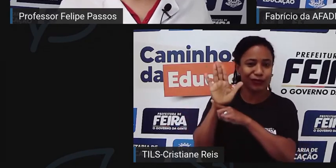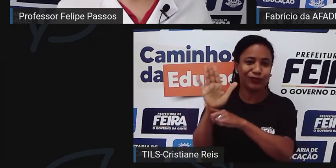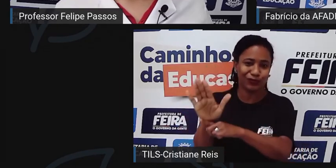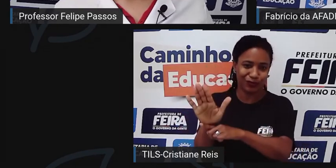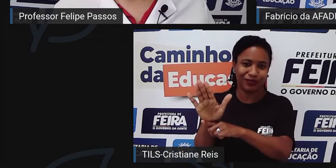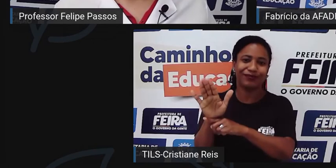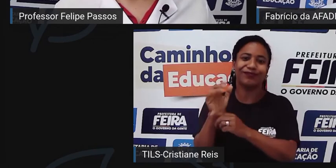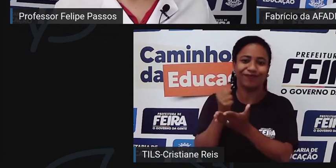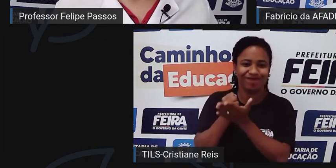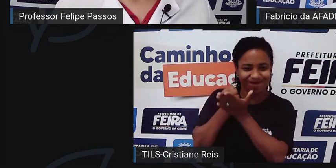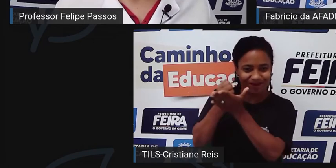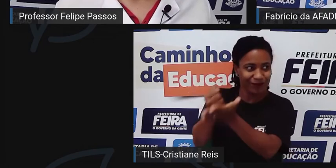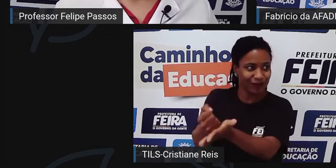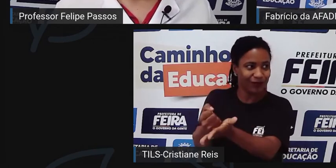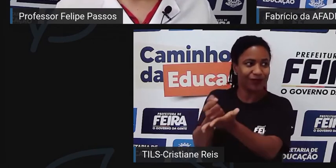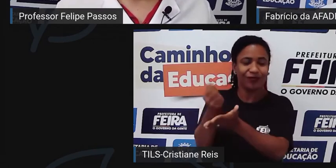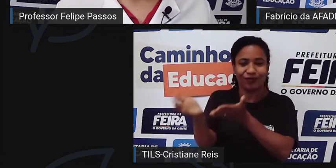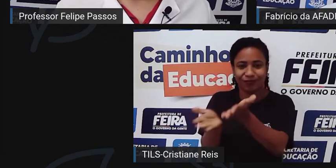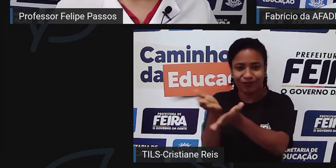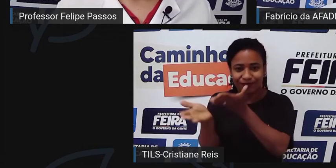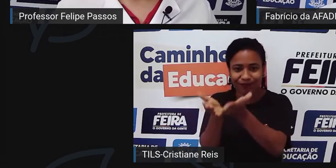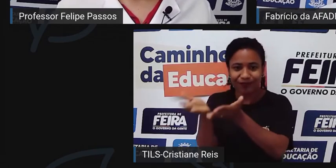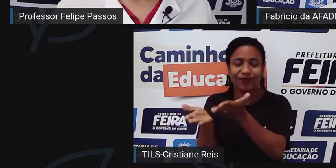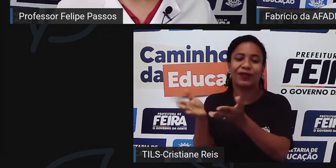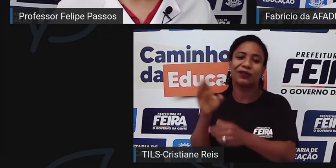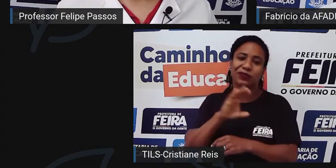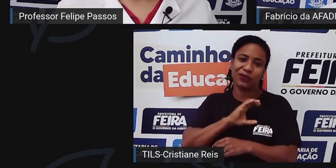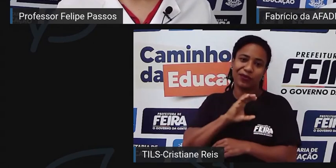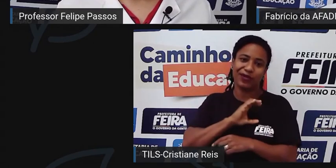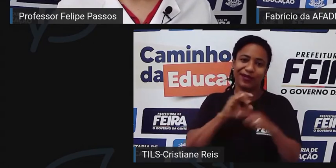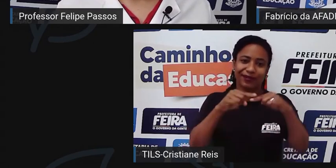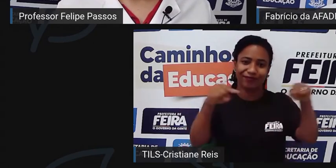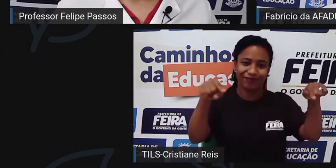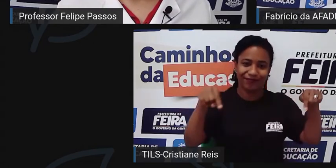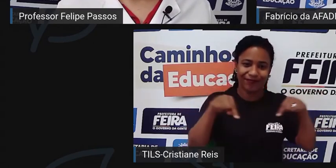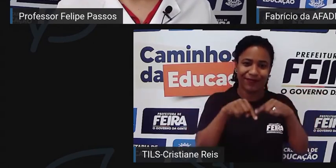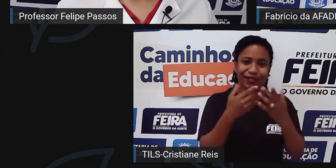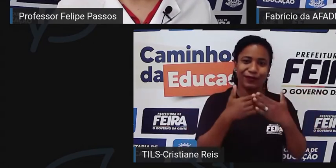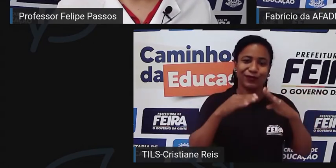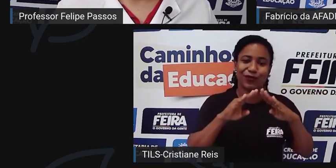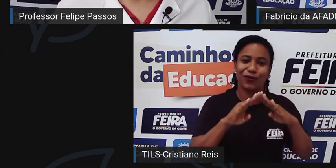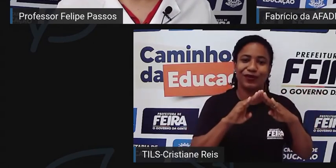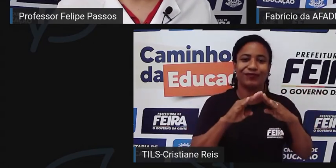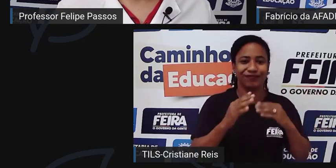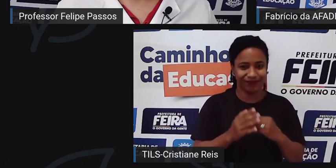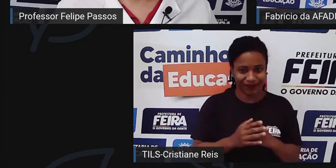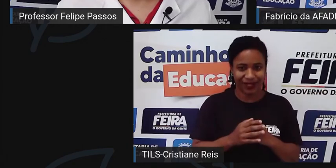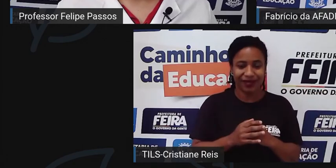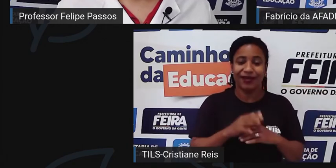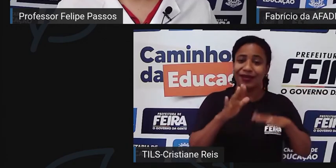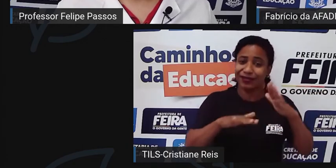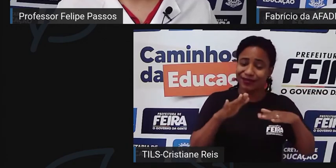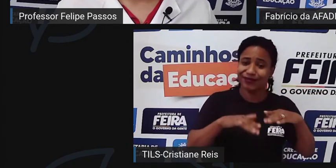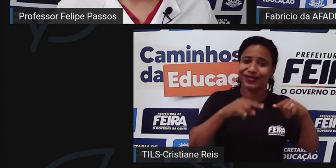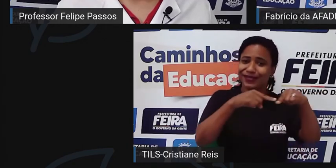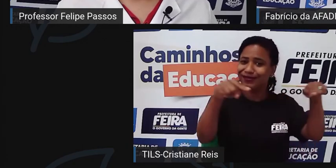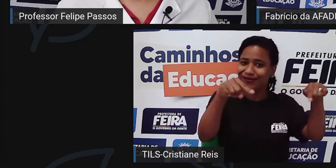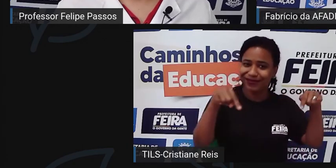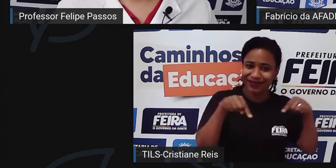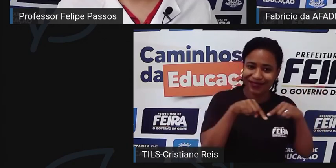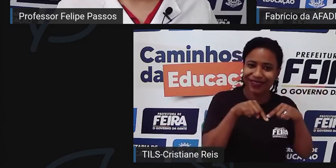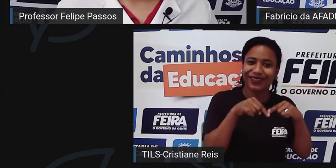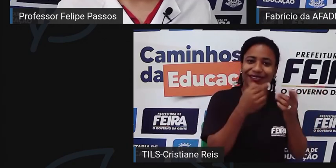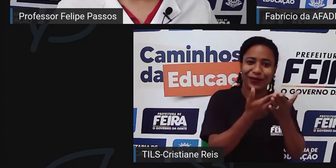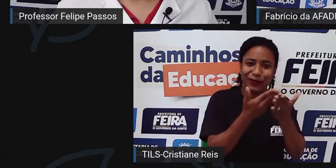dê esse suporte ao seu colega de sala, ao seu colega da vida, que muitas das vezes sai da sala de aula que a gente tem